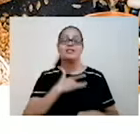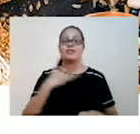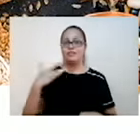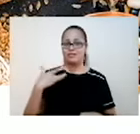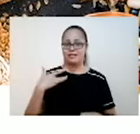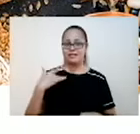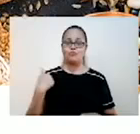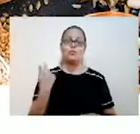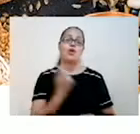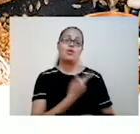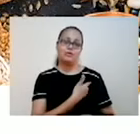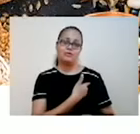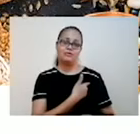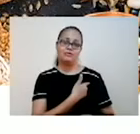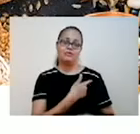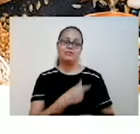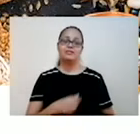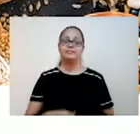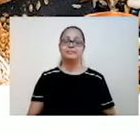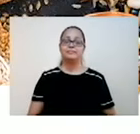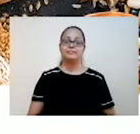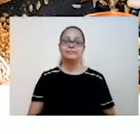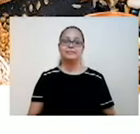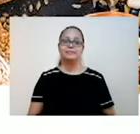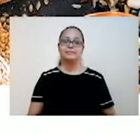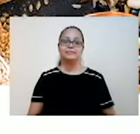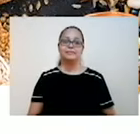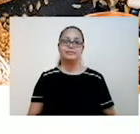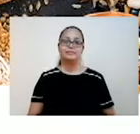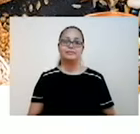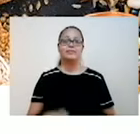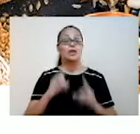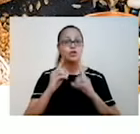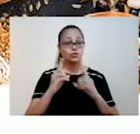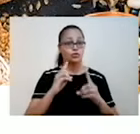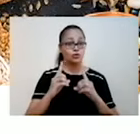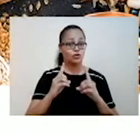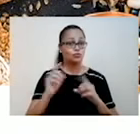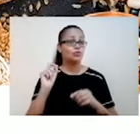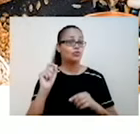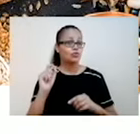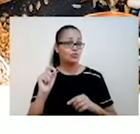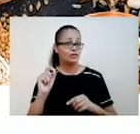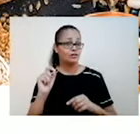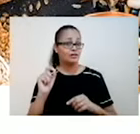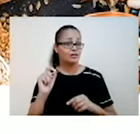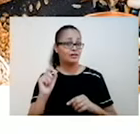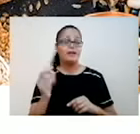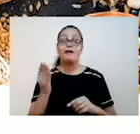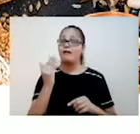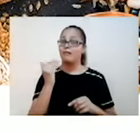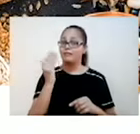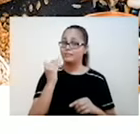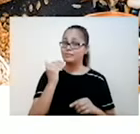discutimos a respeito de dieta, alimentação, something good and something important for